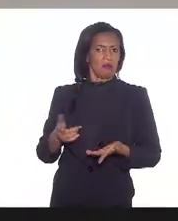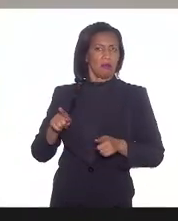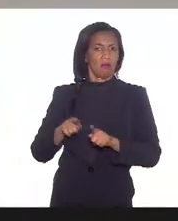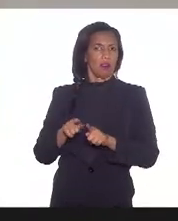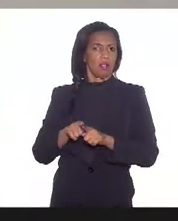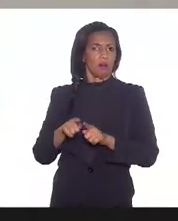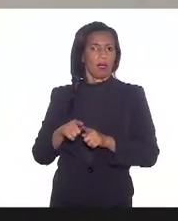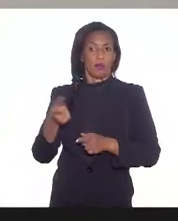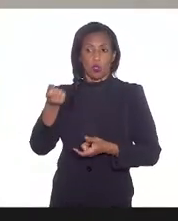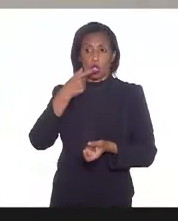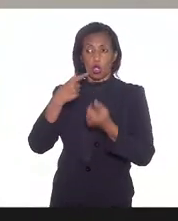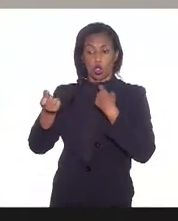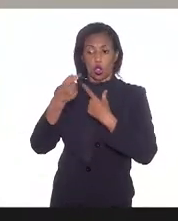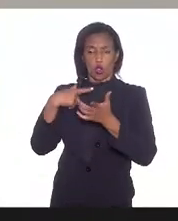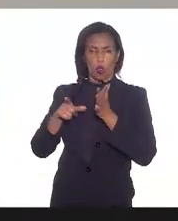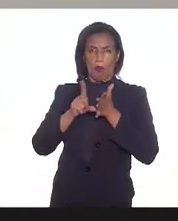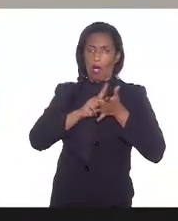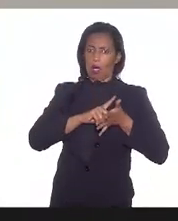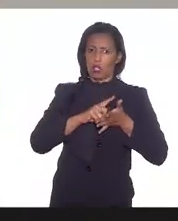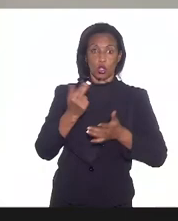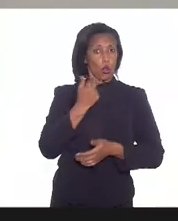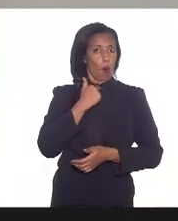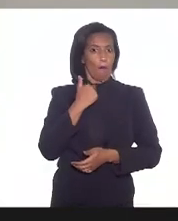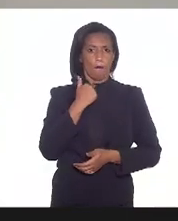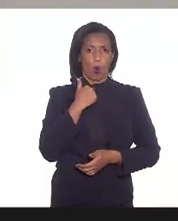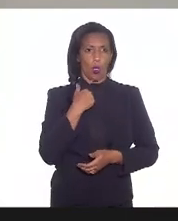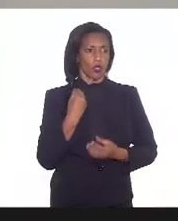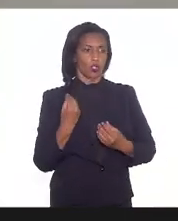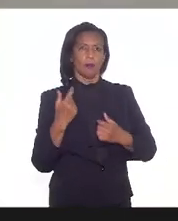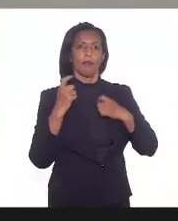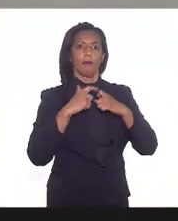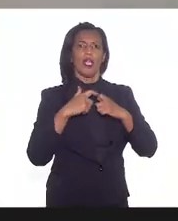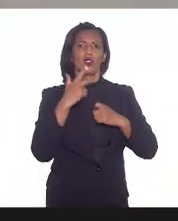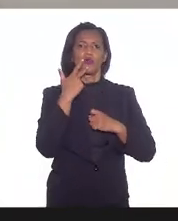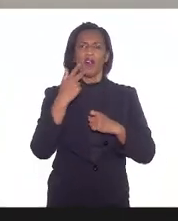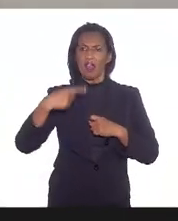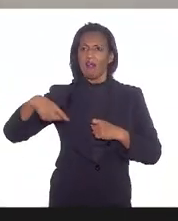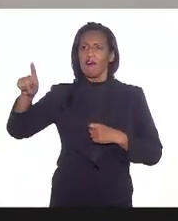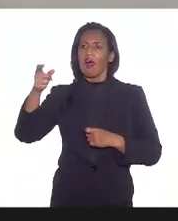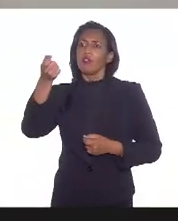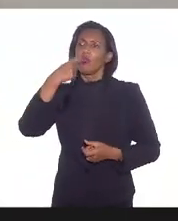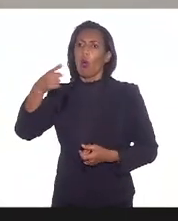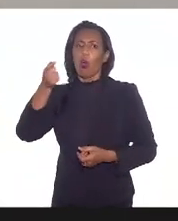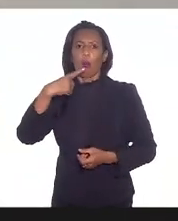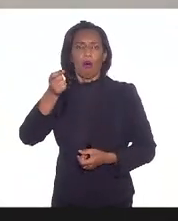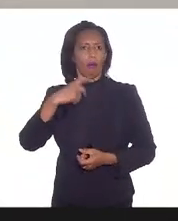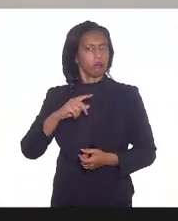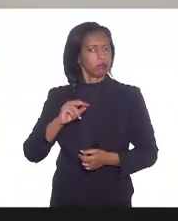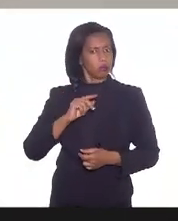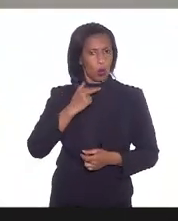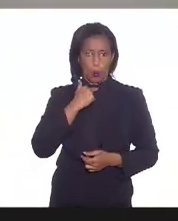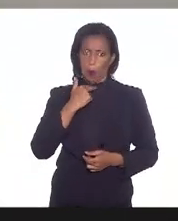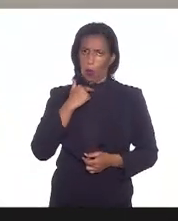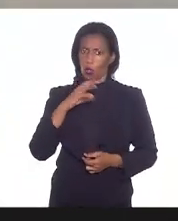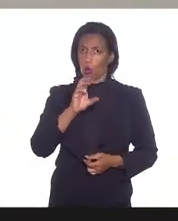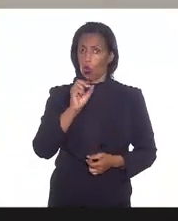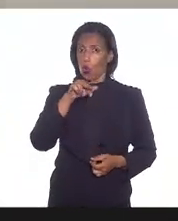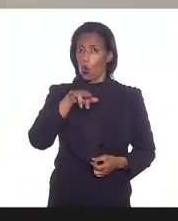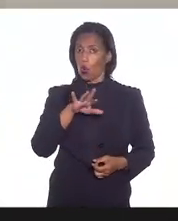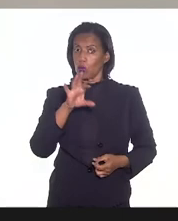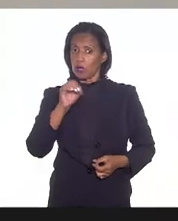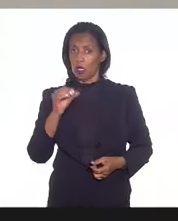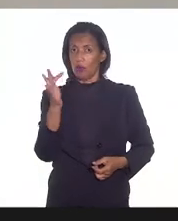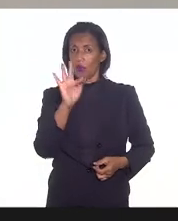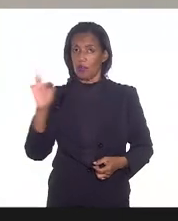submetidas portanto não deveriam ser recomendados por colegas médicos mas assim uma questão ética que compete ao Conselho Federal e